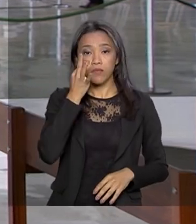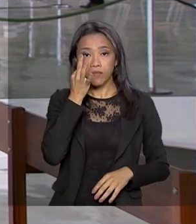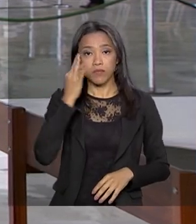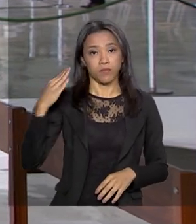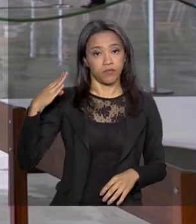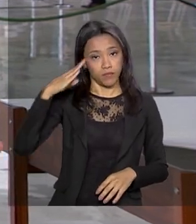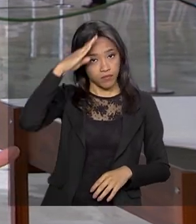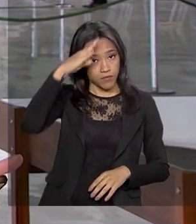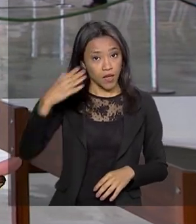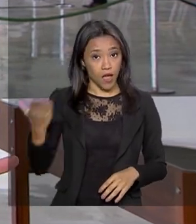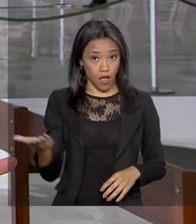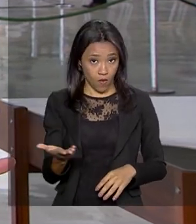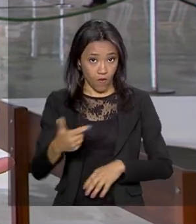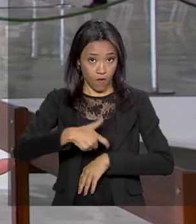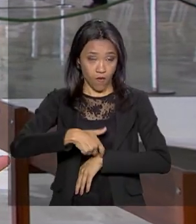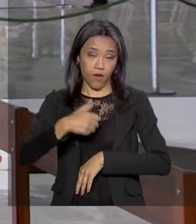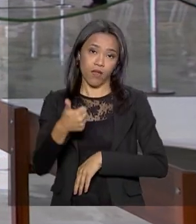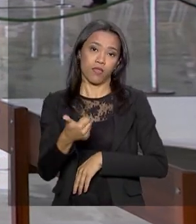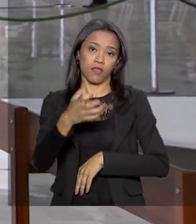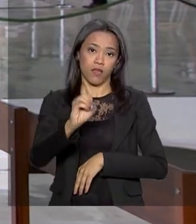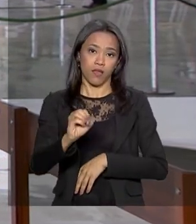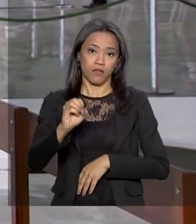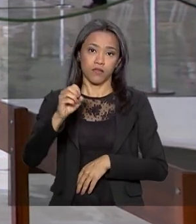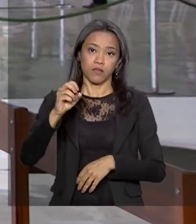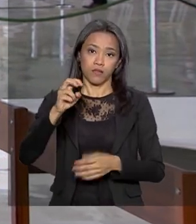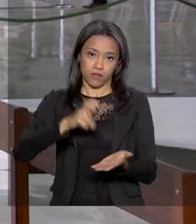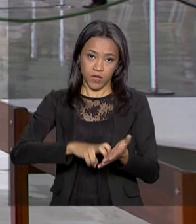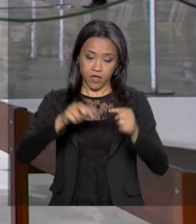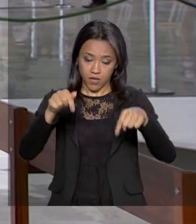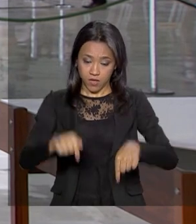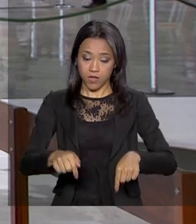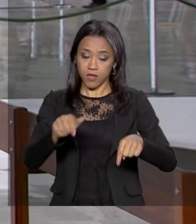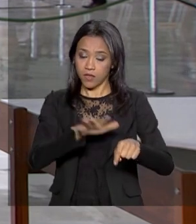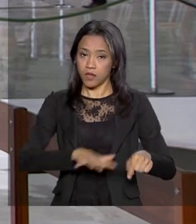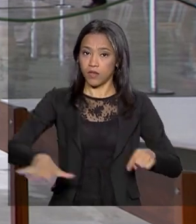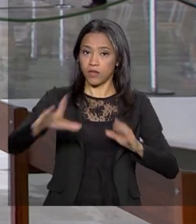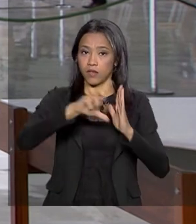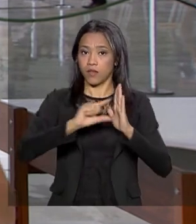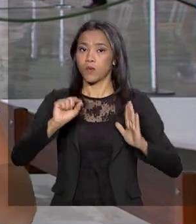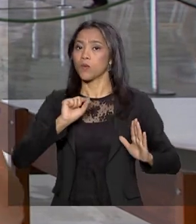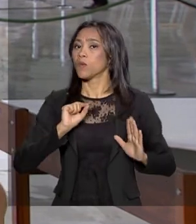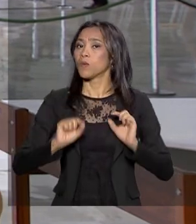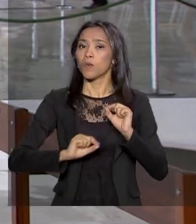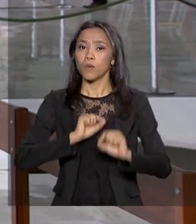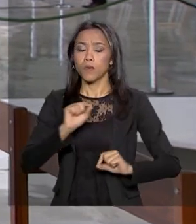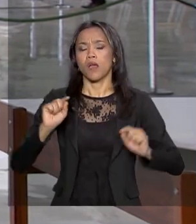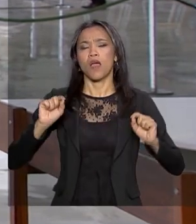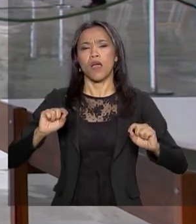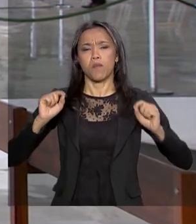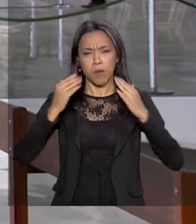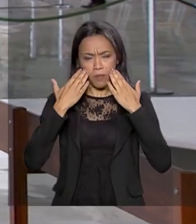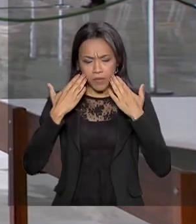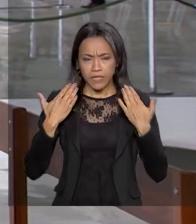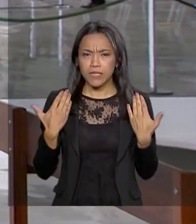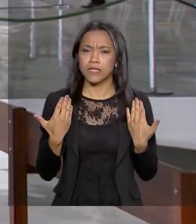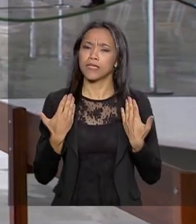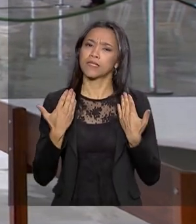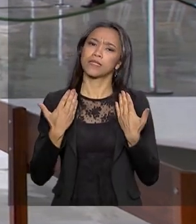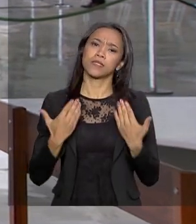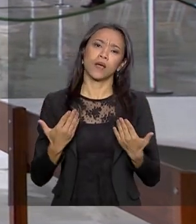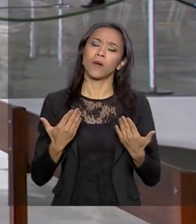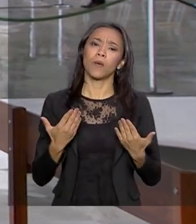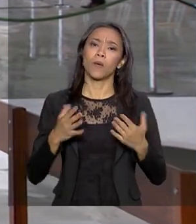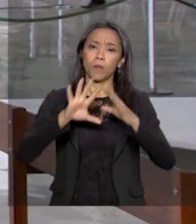compromisso dele agora às 10 horas aqui no Salão Nobre do Palácio será a participação numa apresentação que será feita pelo